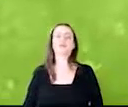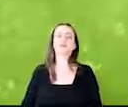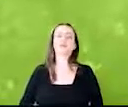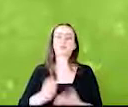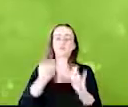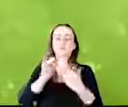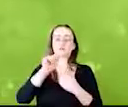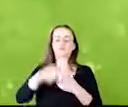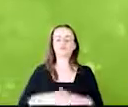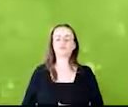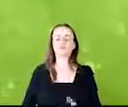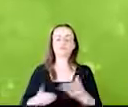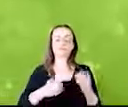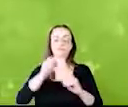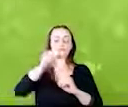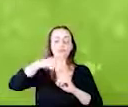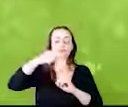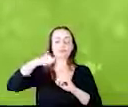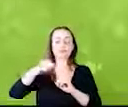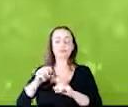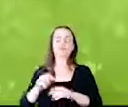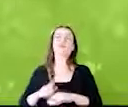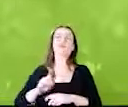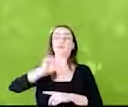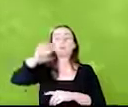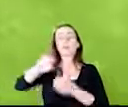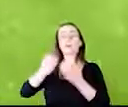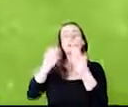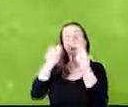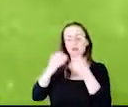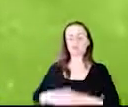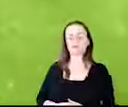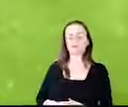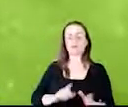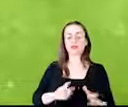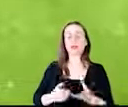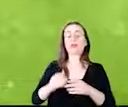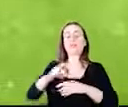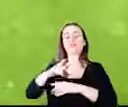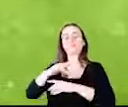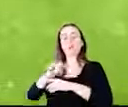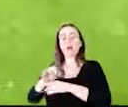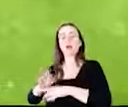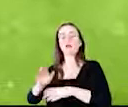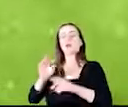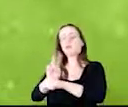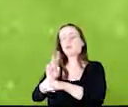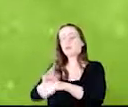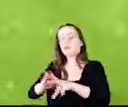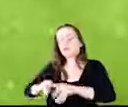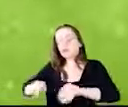do milho. Aqui, a palhada de milho, que protege o solo, o plantio direto, que a gente fala.